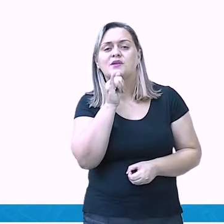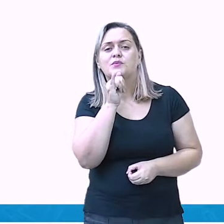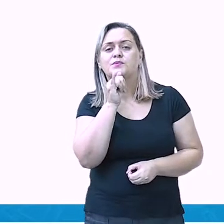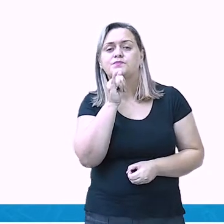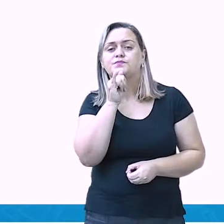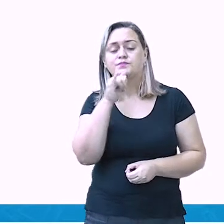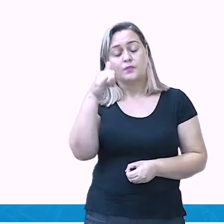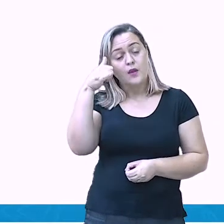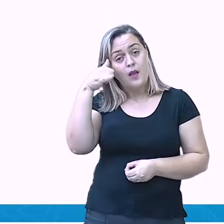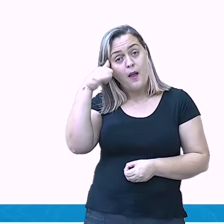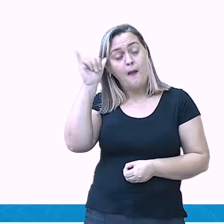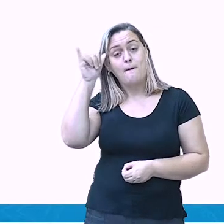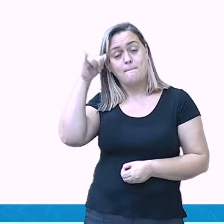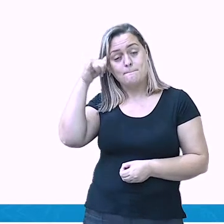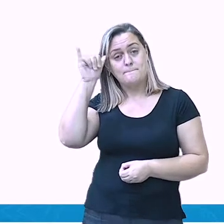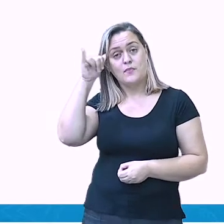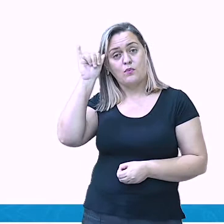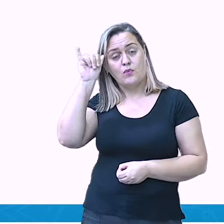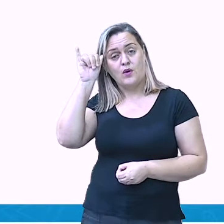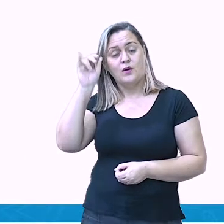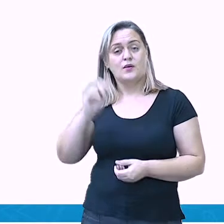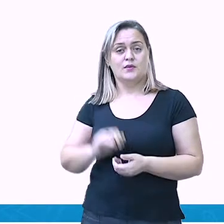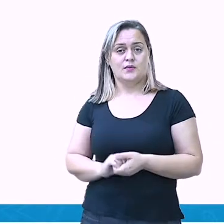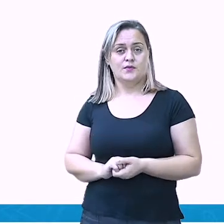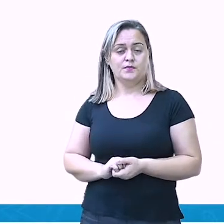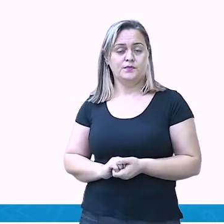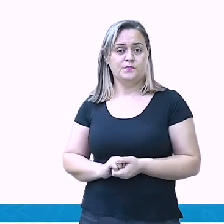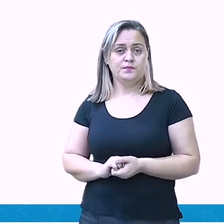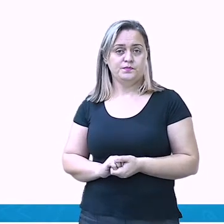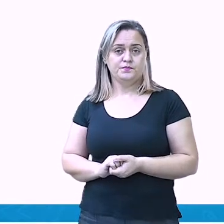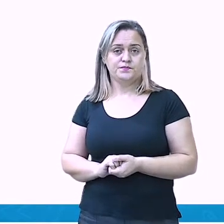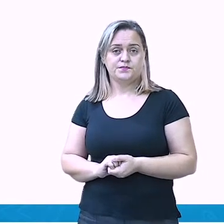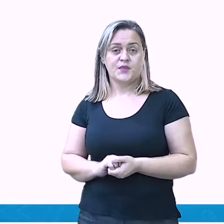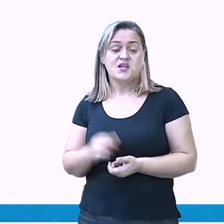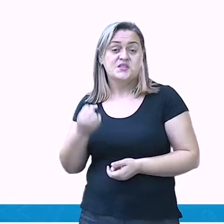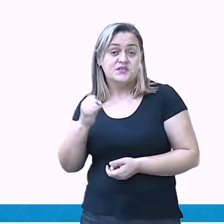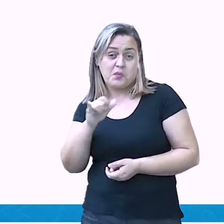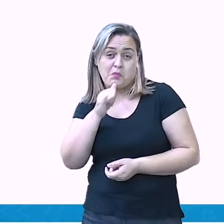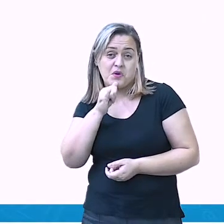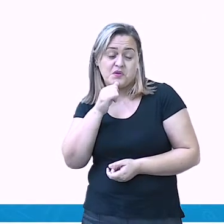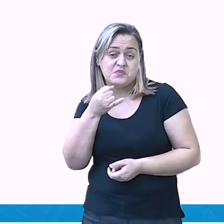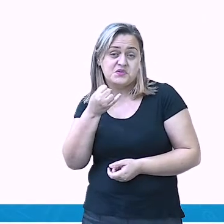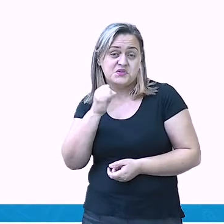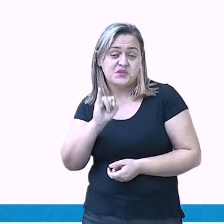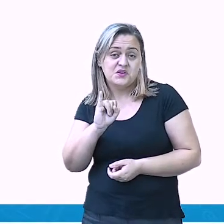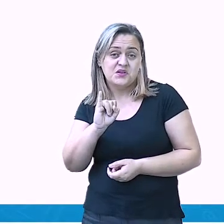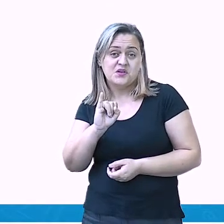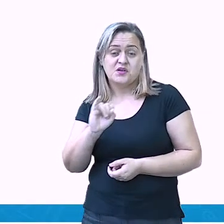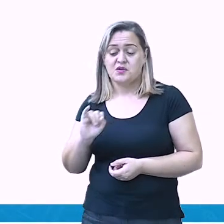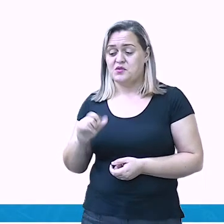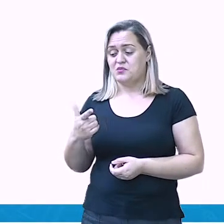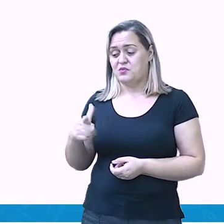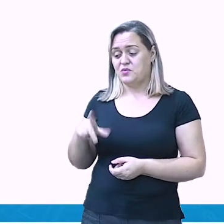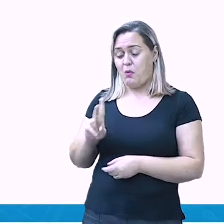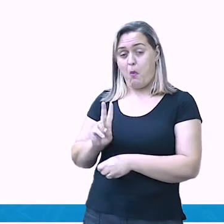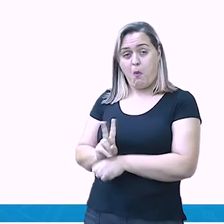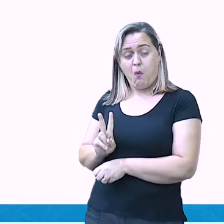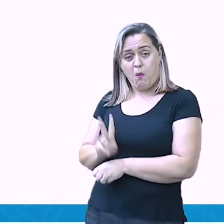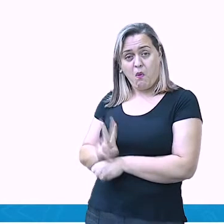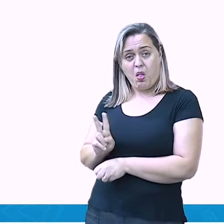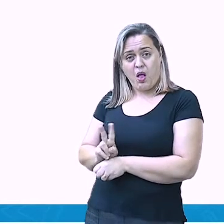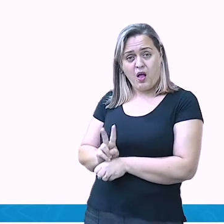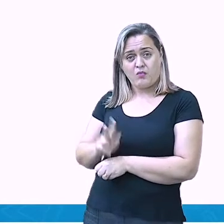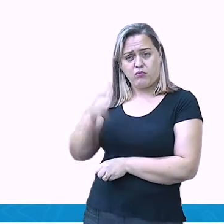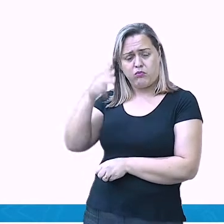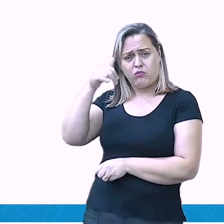O cuidar dos animais ali. Se não existisse esse cuidado, certamente nós